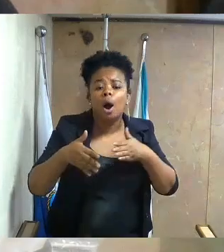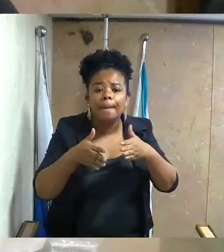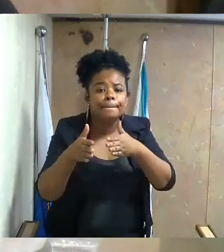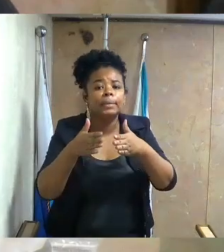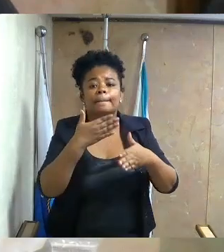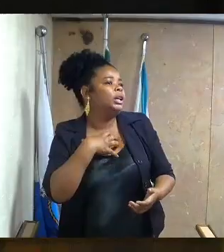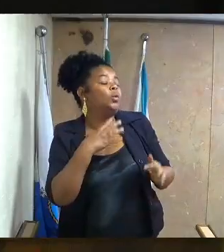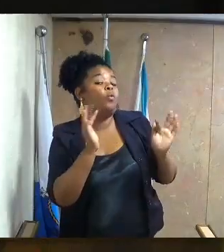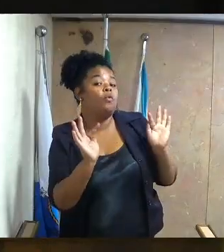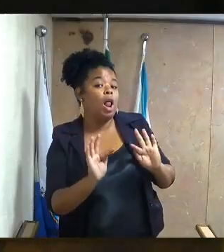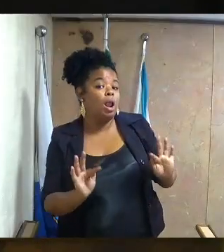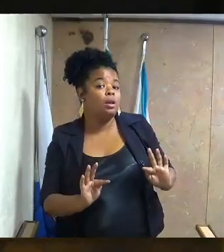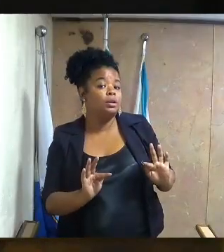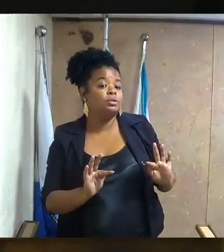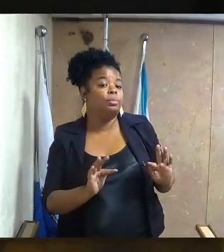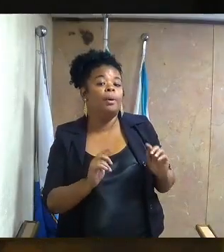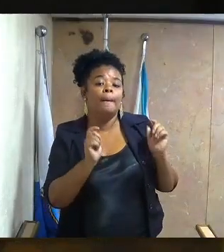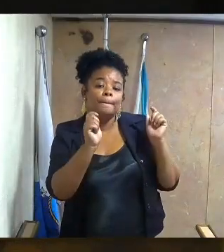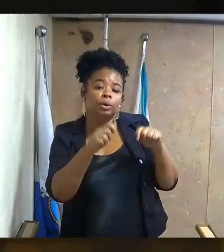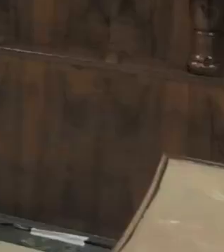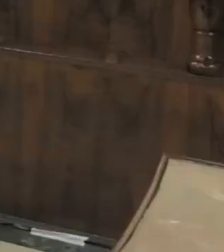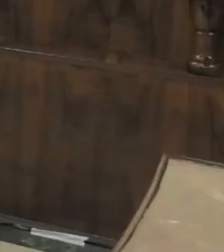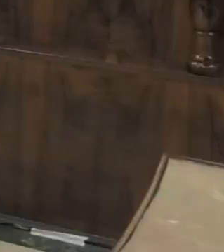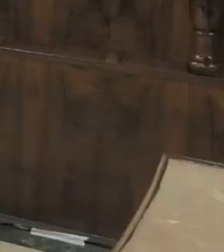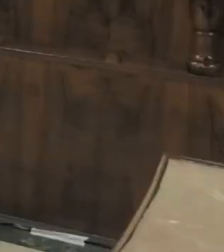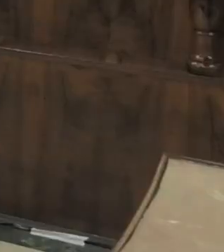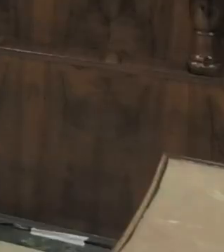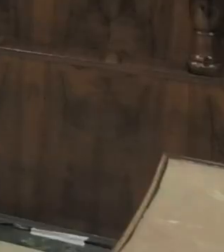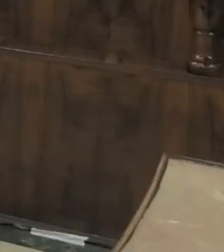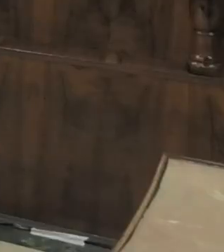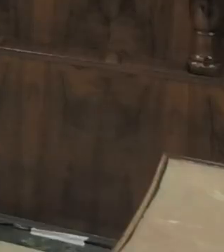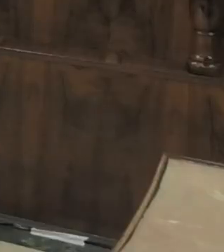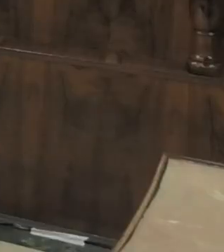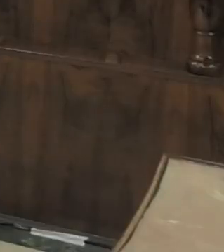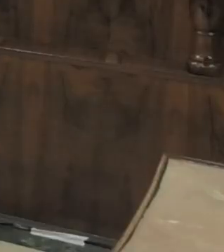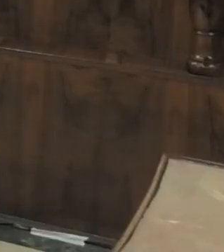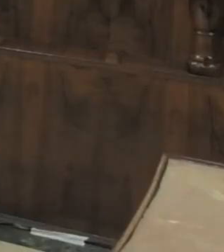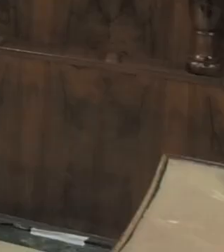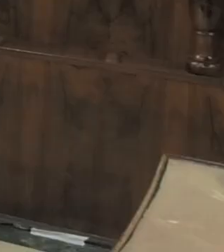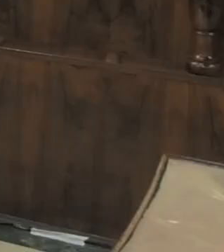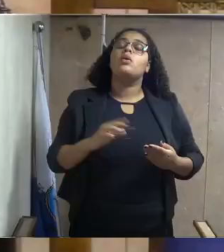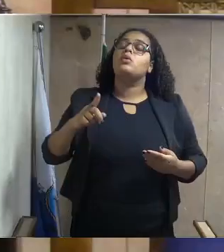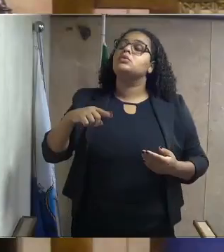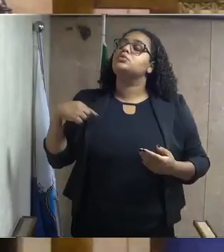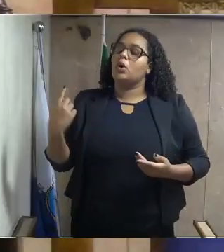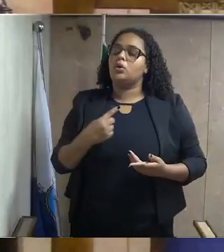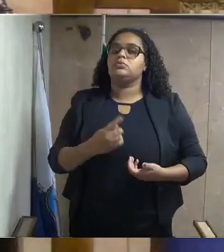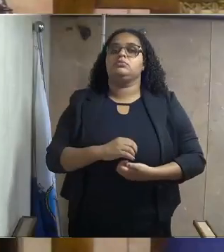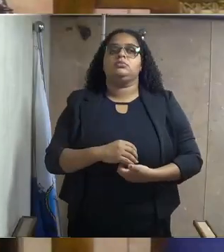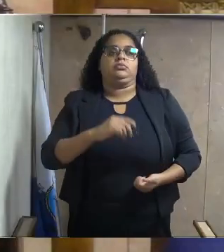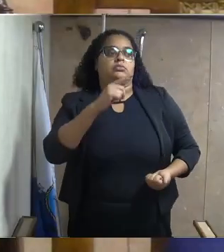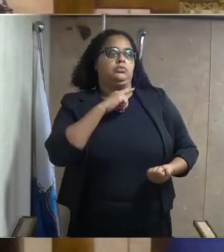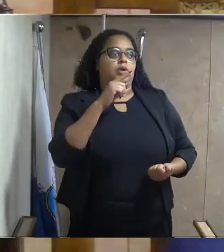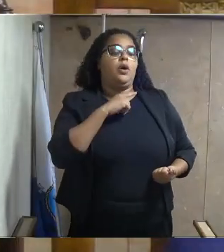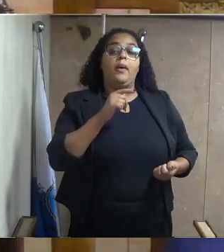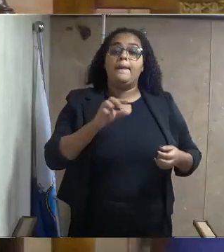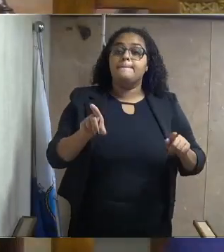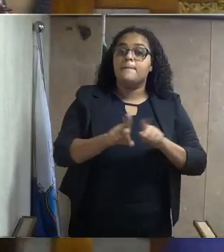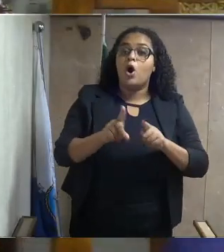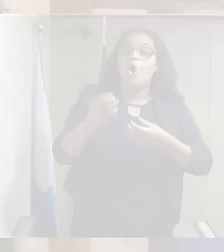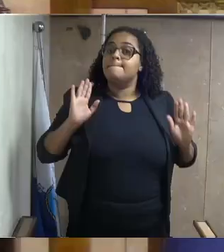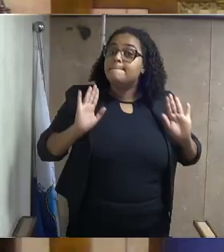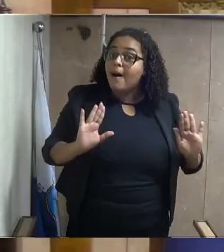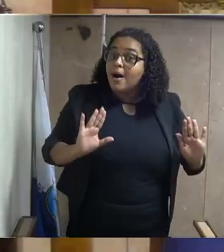prestadoras de serviços. O relator da comissão, vereador Júnior Wills, falou do papel da Câmara. Nós temos uma missão